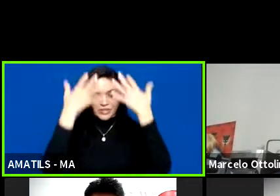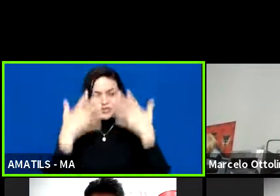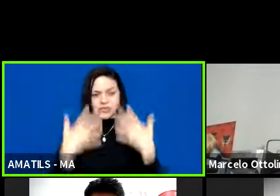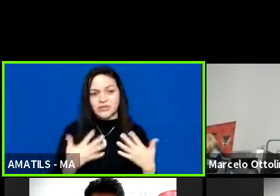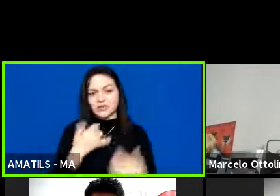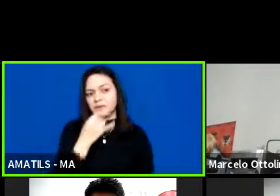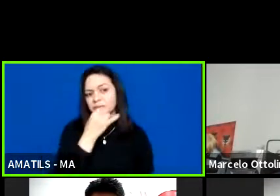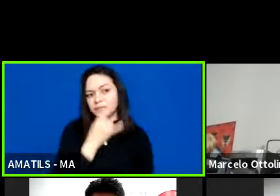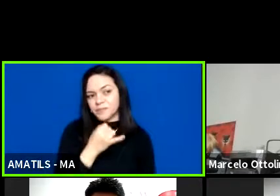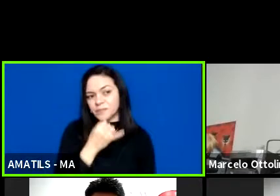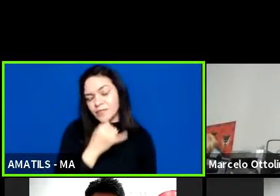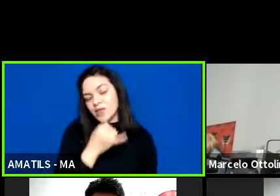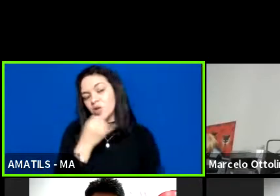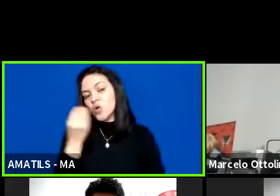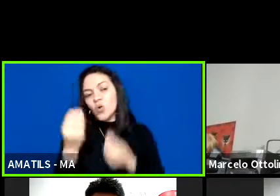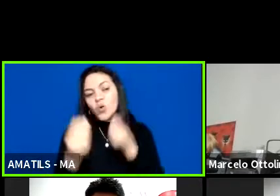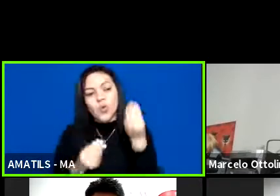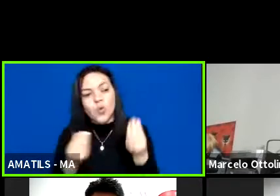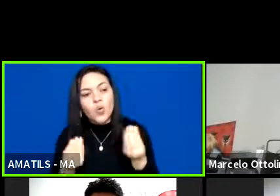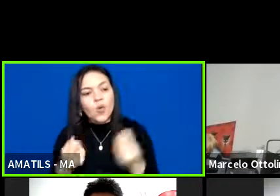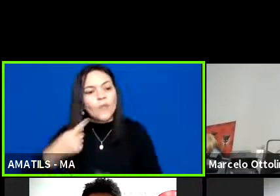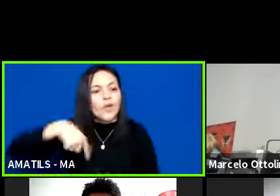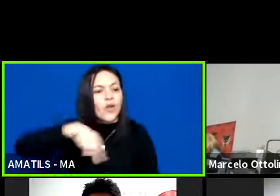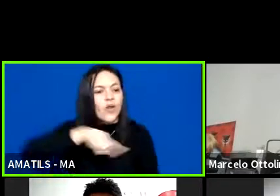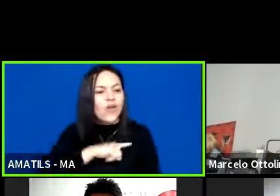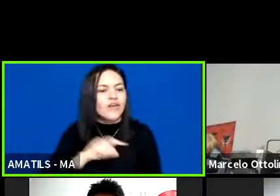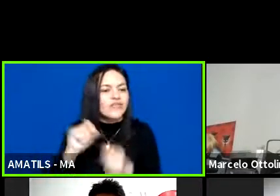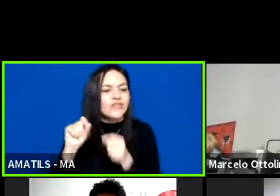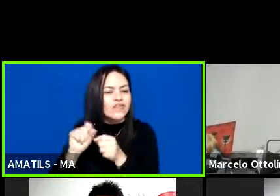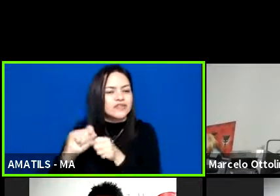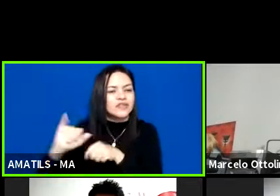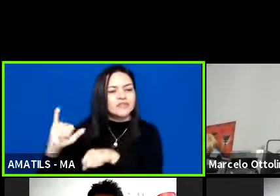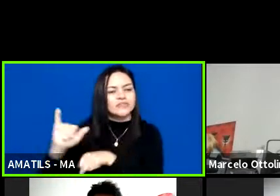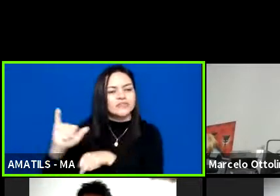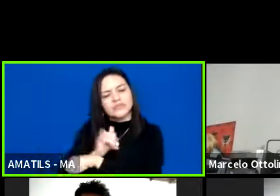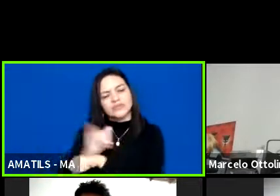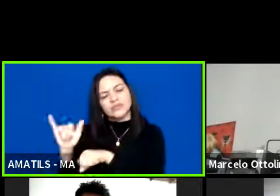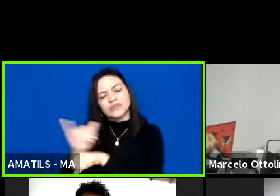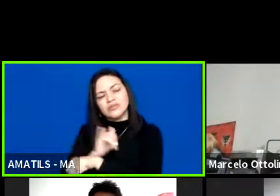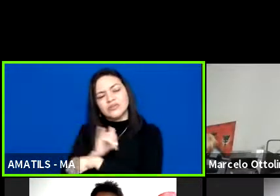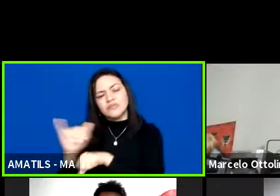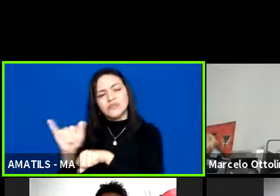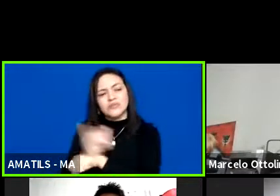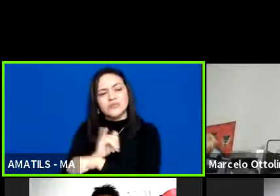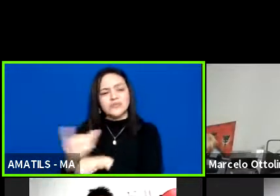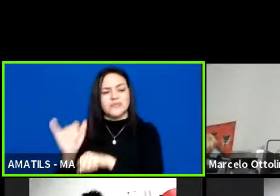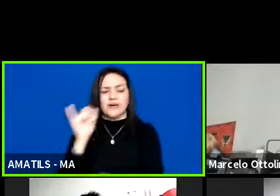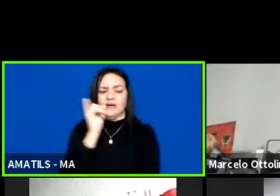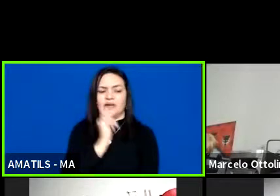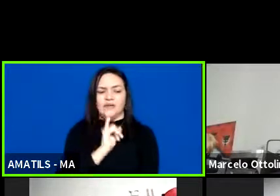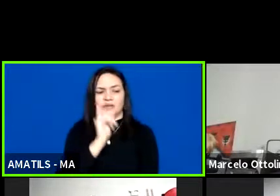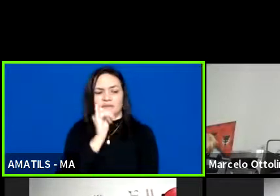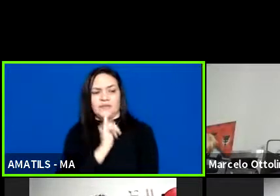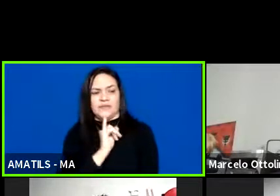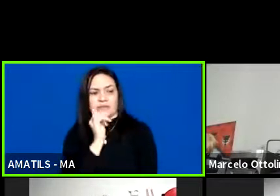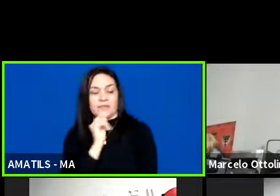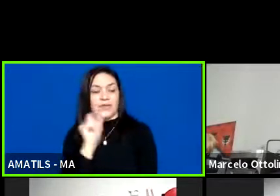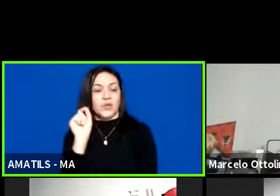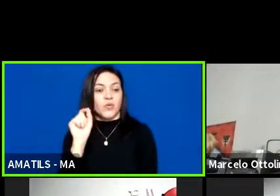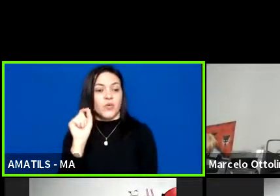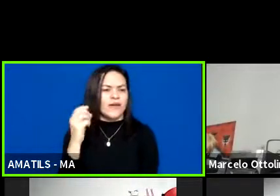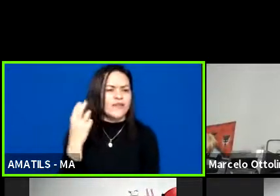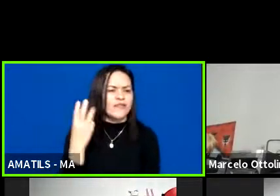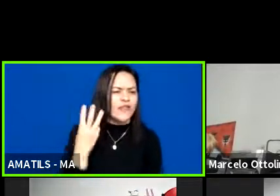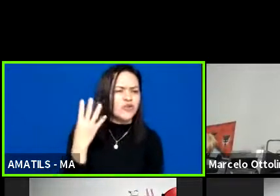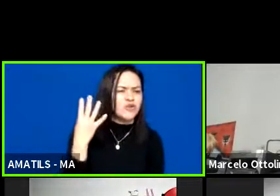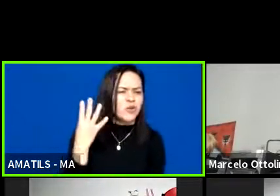faz, os meios, os mecanismos que a gente faz para buscar esse recurso, né? E eu me lembro que há uns 3, 4 anos eu conversava com o